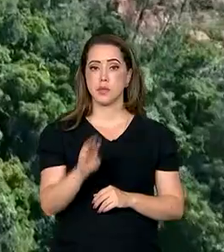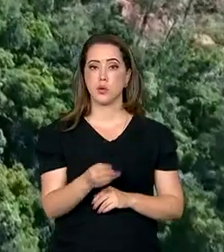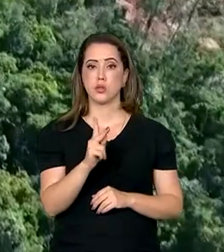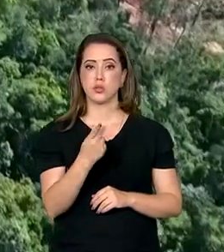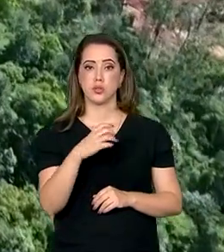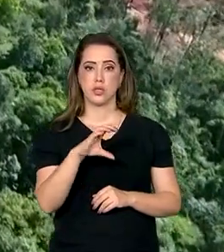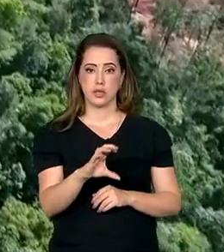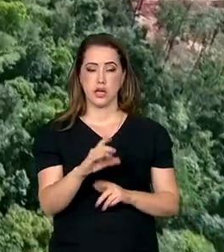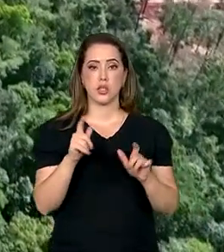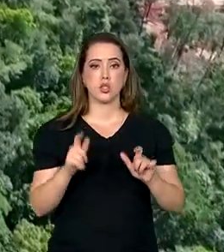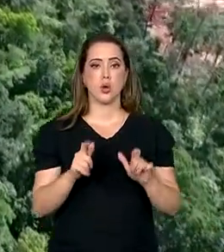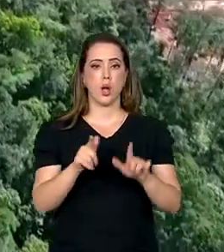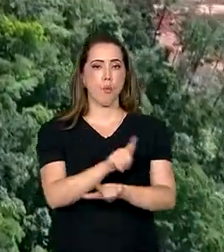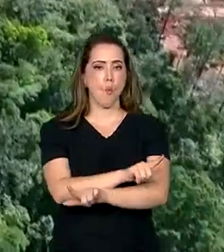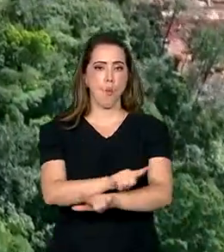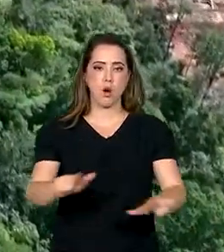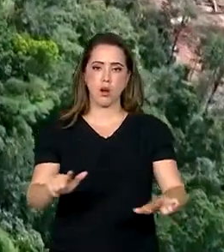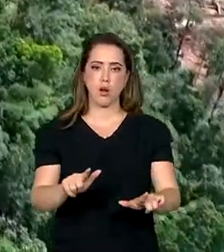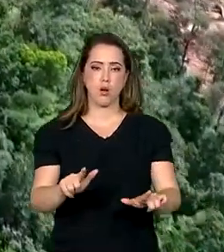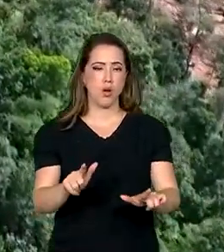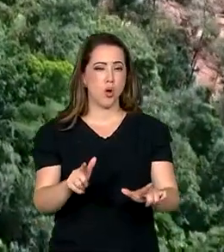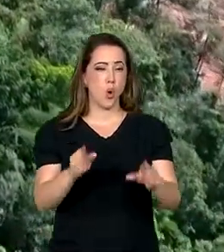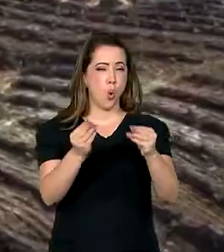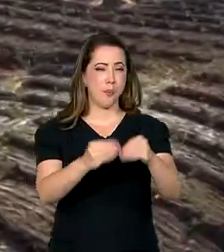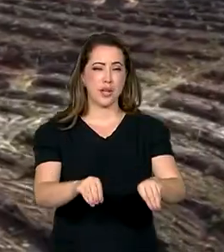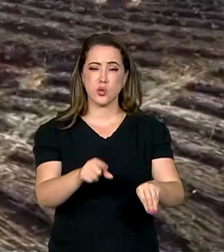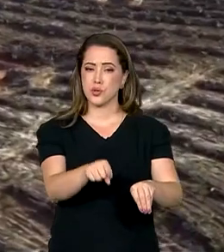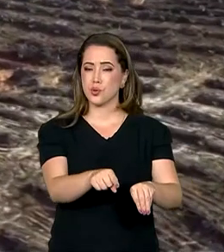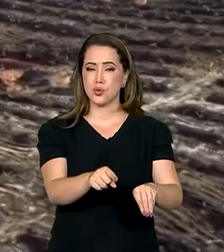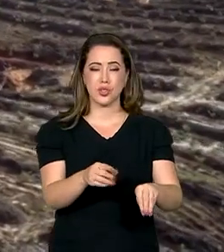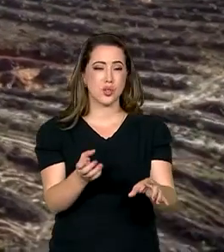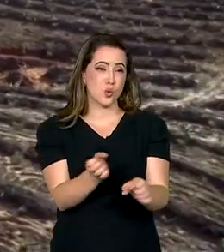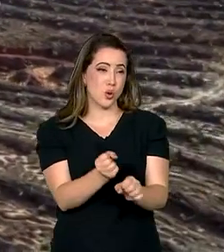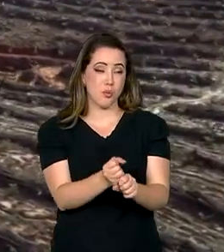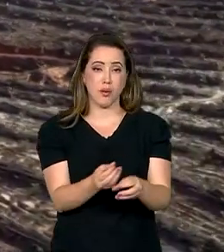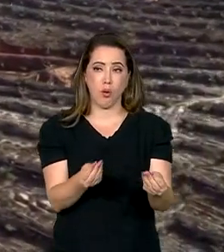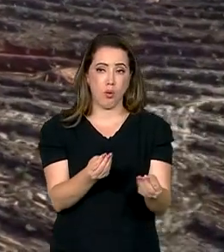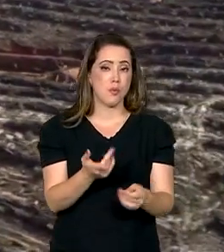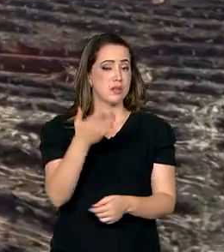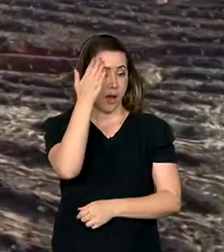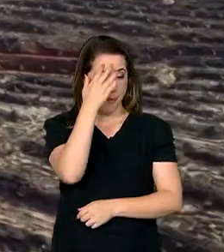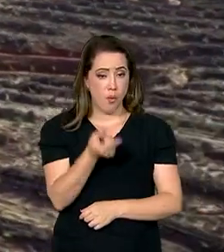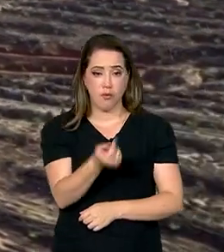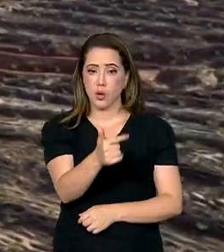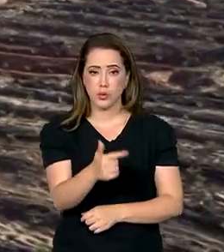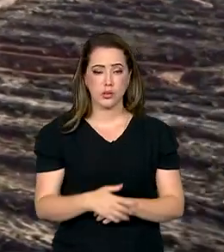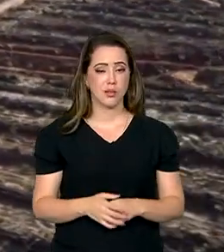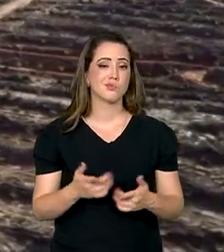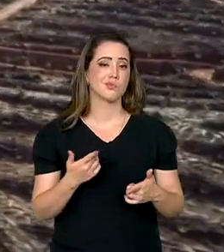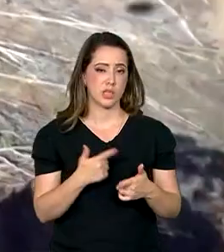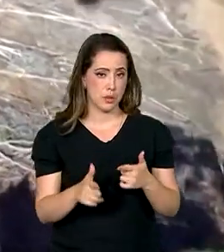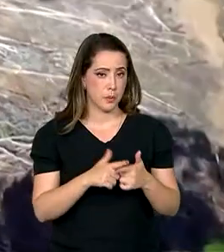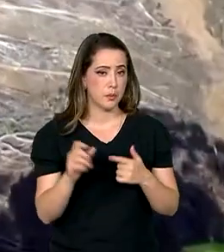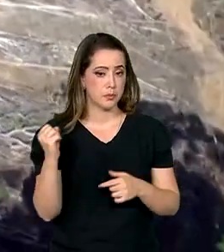O prejuízo disso é incalculável para a biodiversidade, para os recursos hídricos, para o equilíbrio do